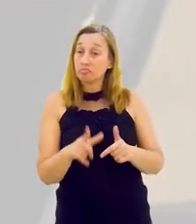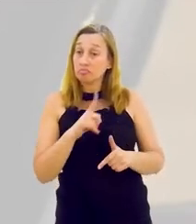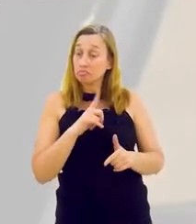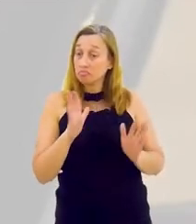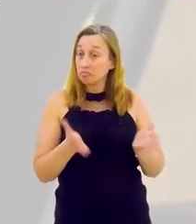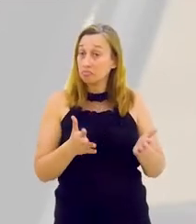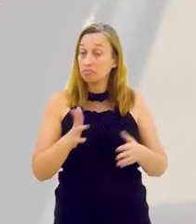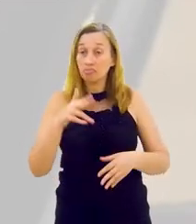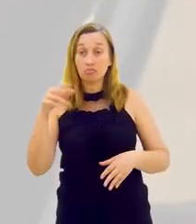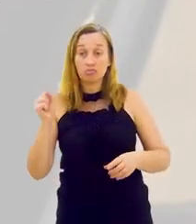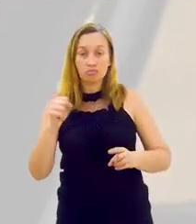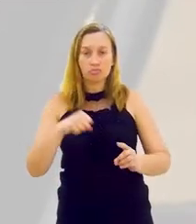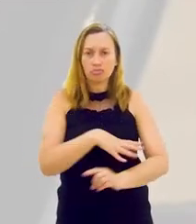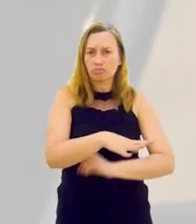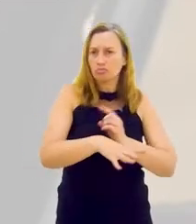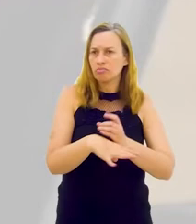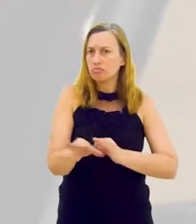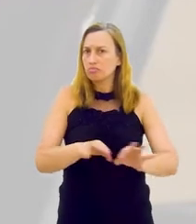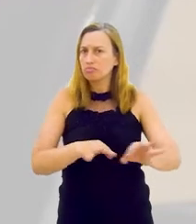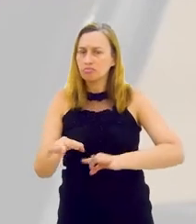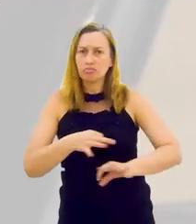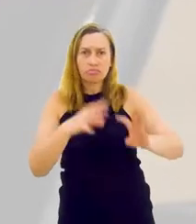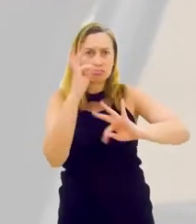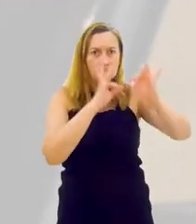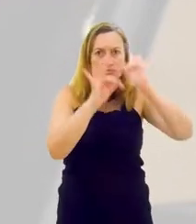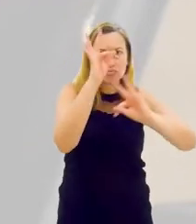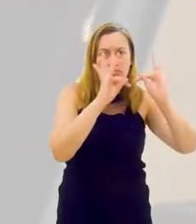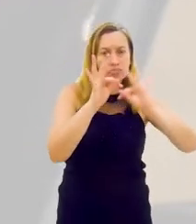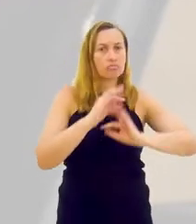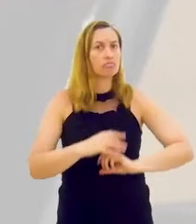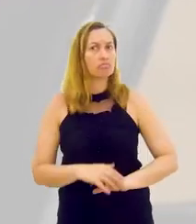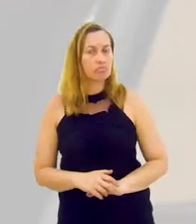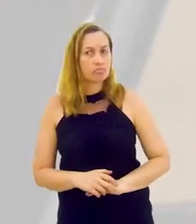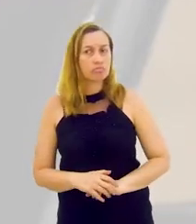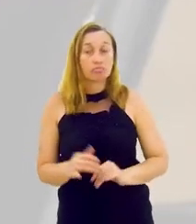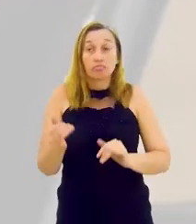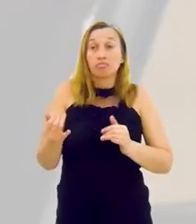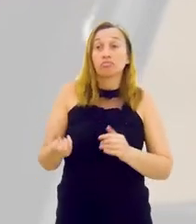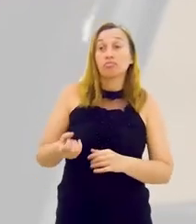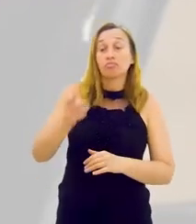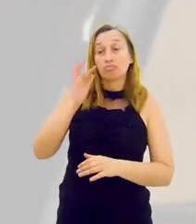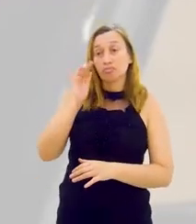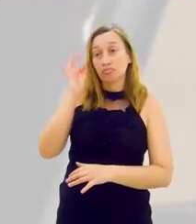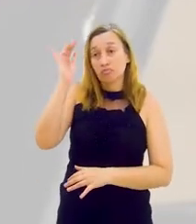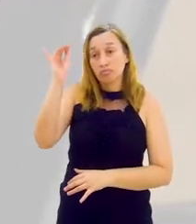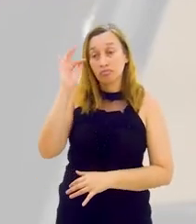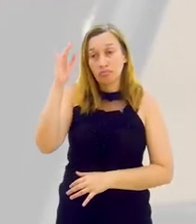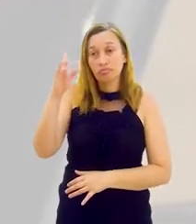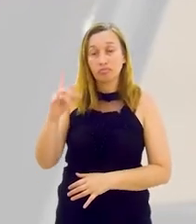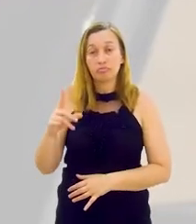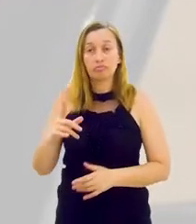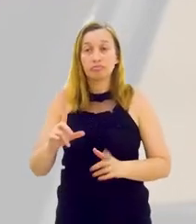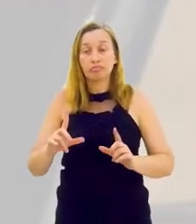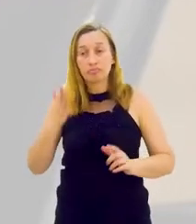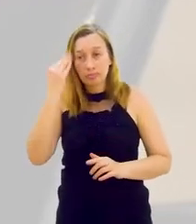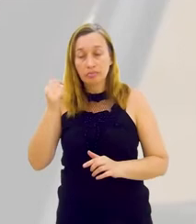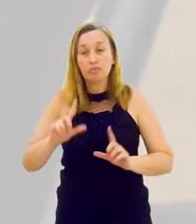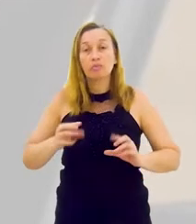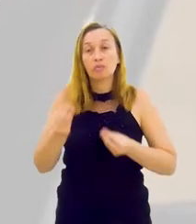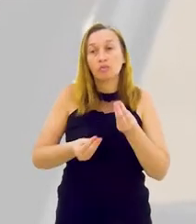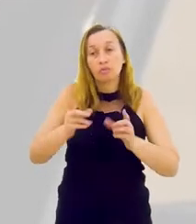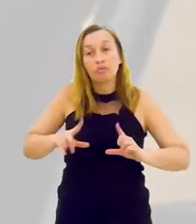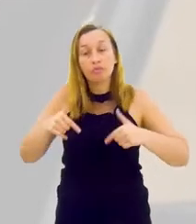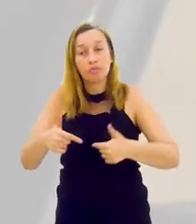que nós temos hoje, nunca a sociedade esteve tão preparada tecnologicamente, tá? E filosoficamente para lidar com os problemas